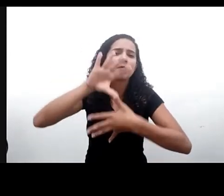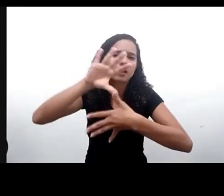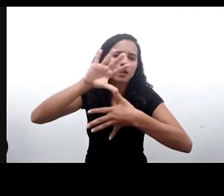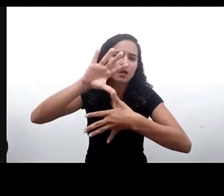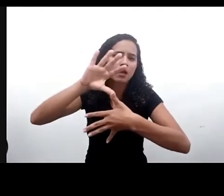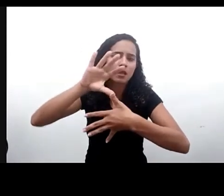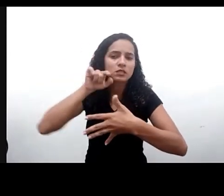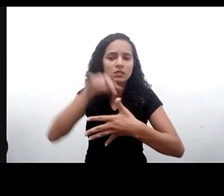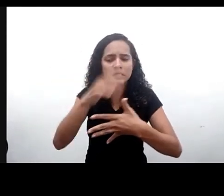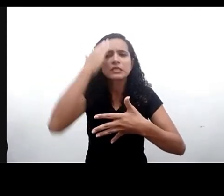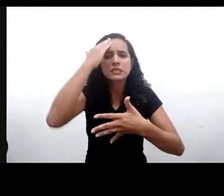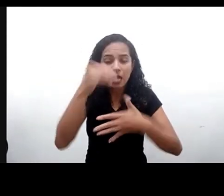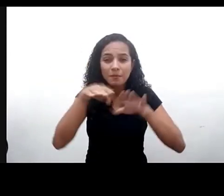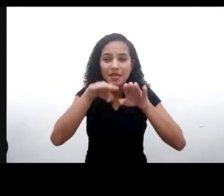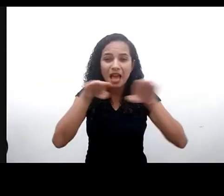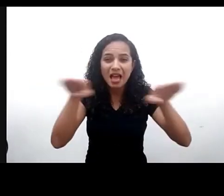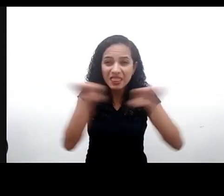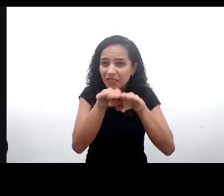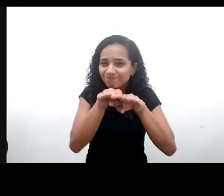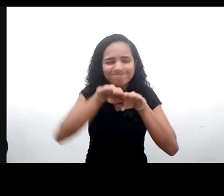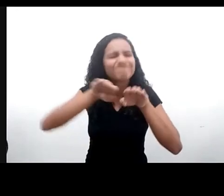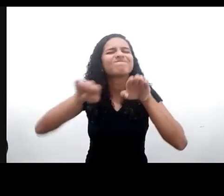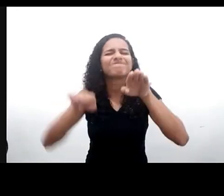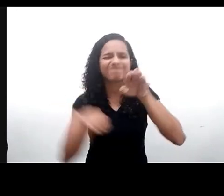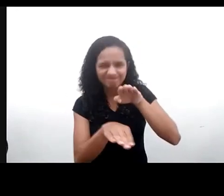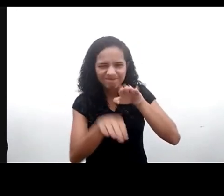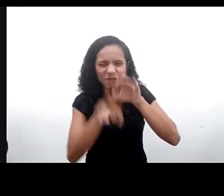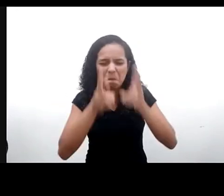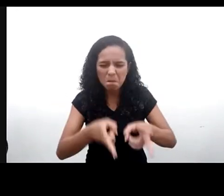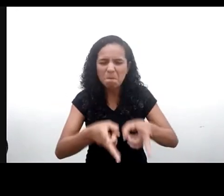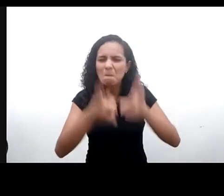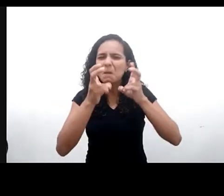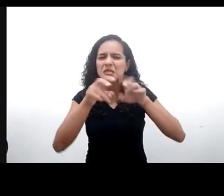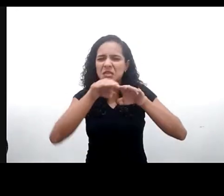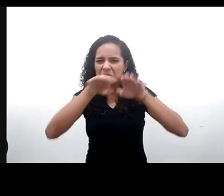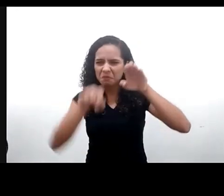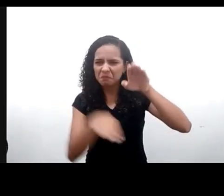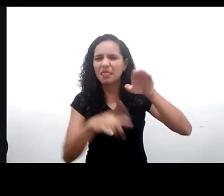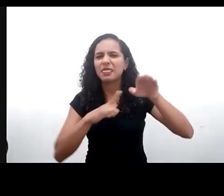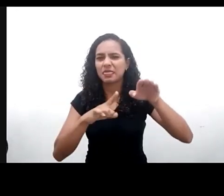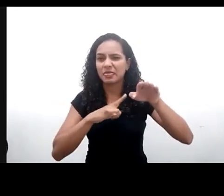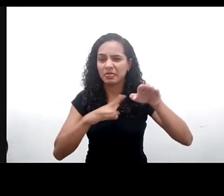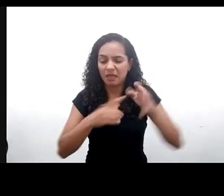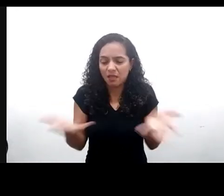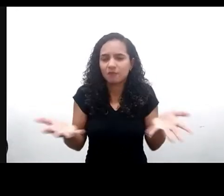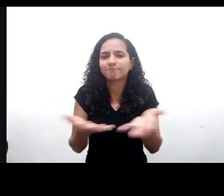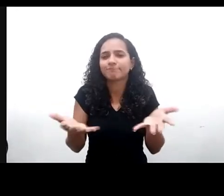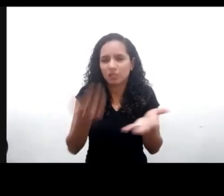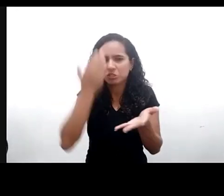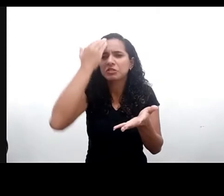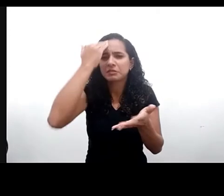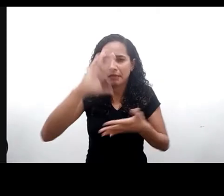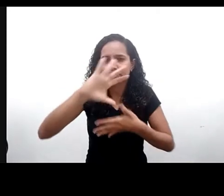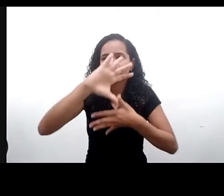desigualdade e a evidência que temos até este momento desde que